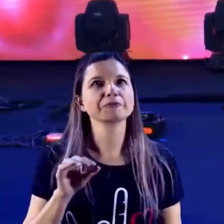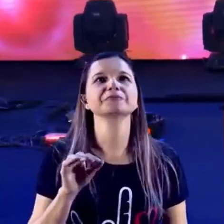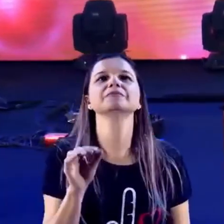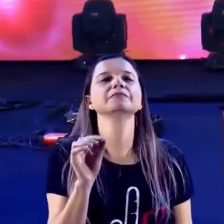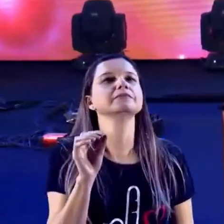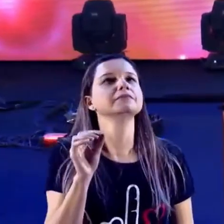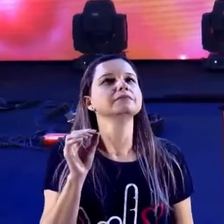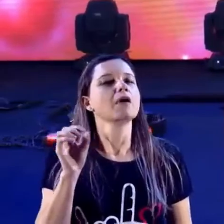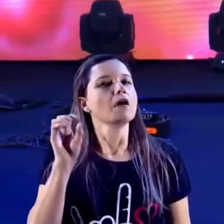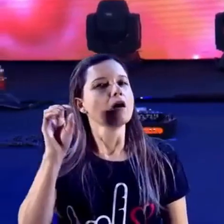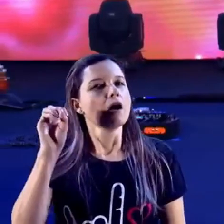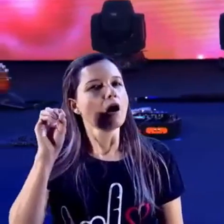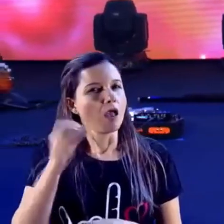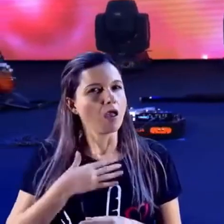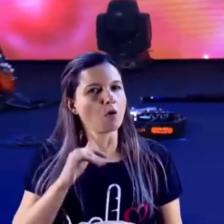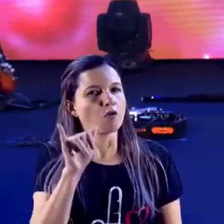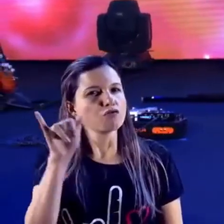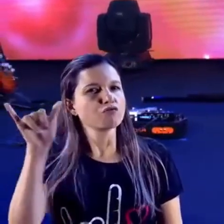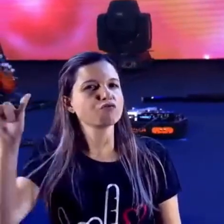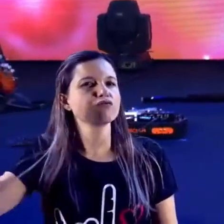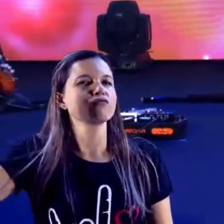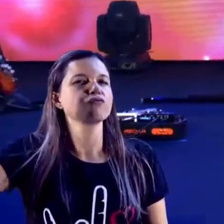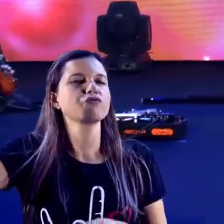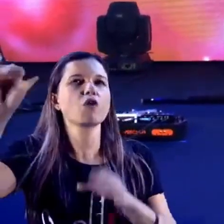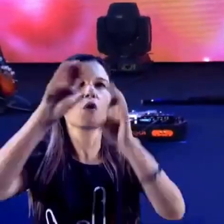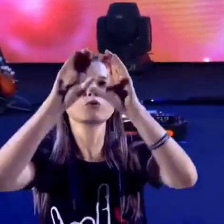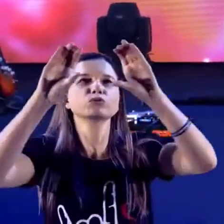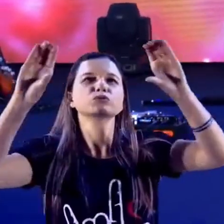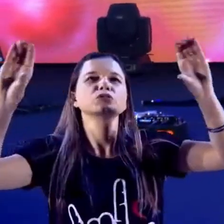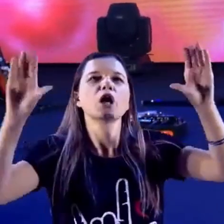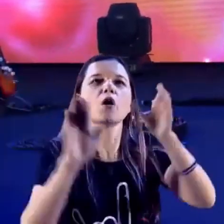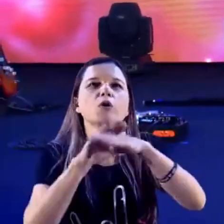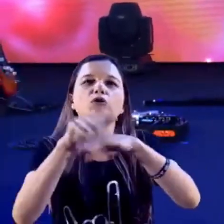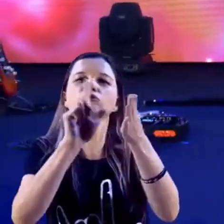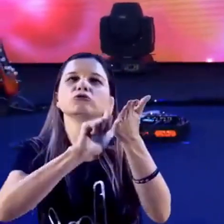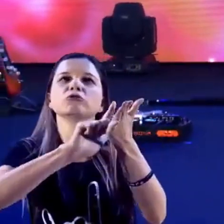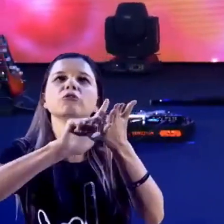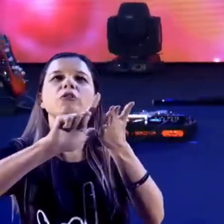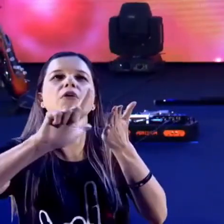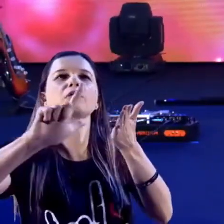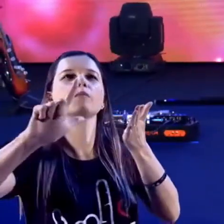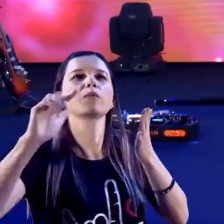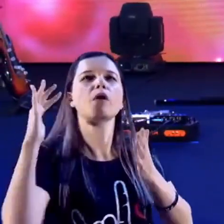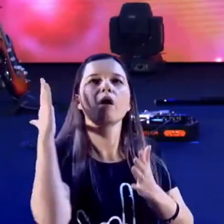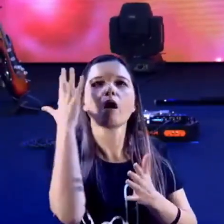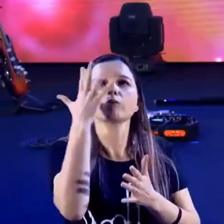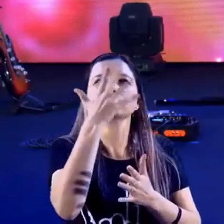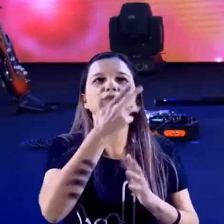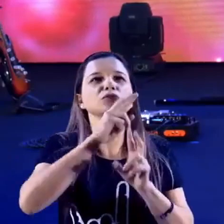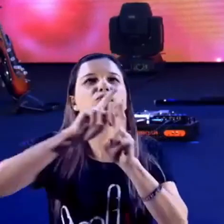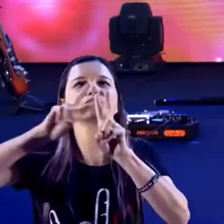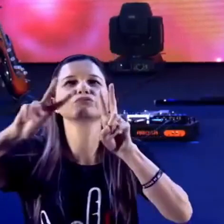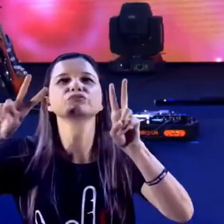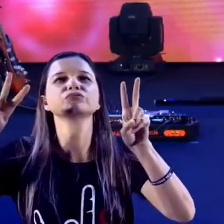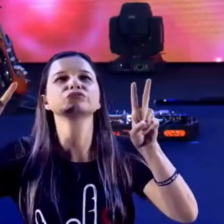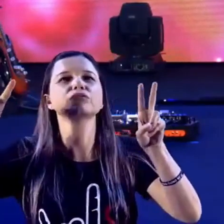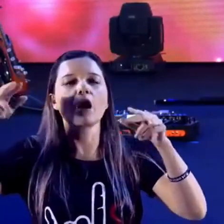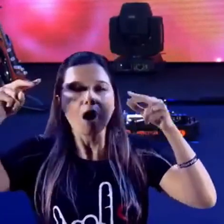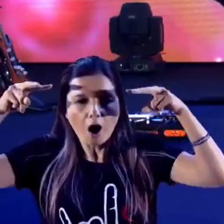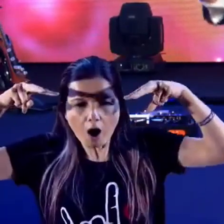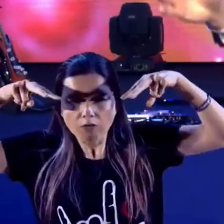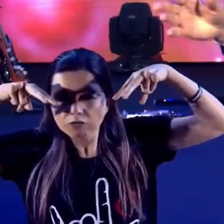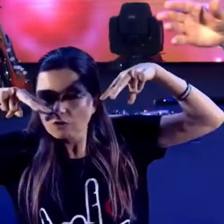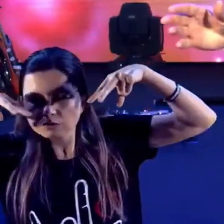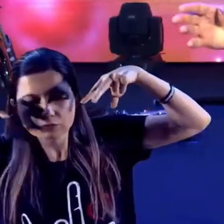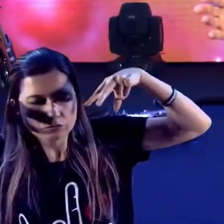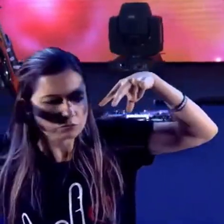céu está limpo, não tem nuvem, principalmente à noite. Você consegue ver uma cidade, luzes aqui. consegue... Que altura tremenda. E você imaginar que não